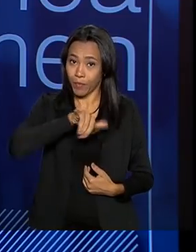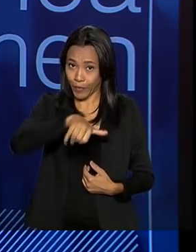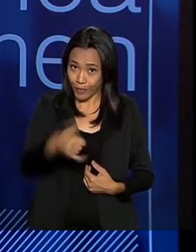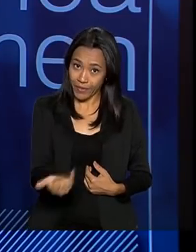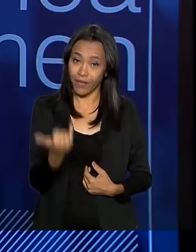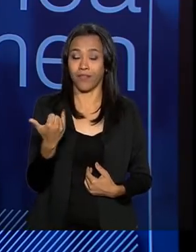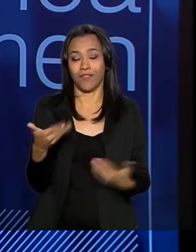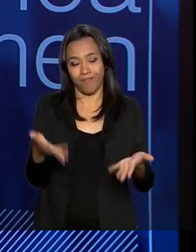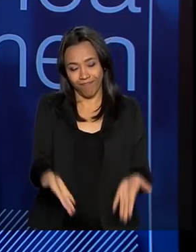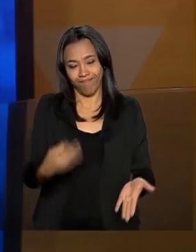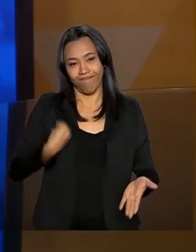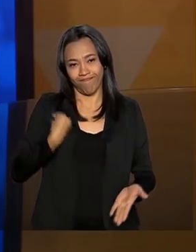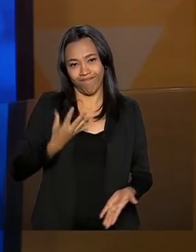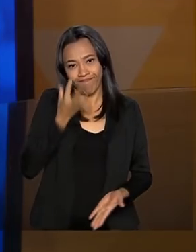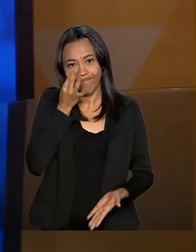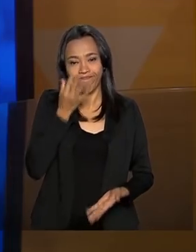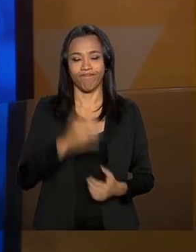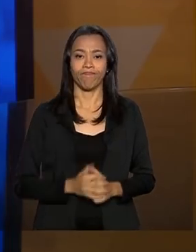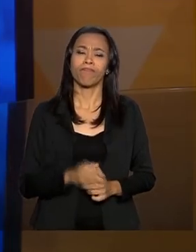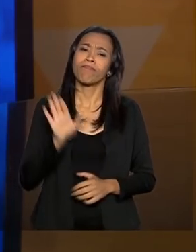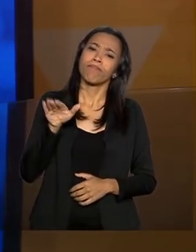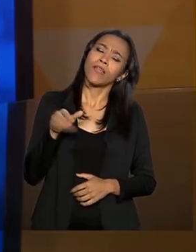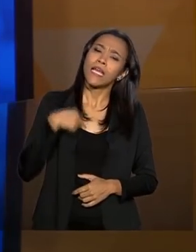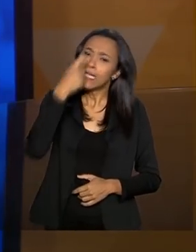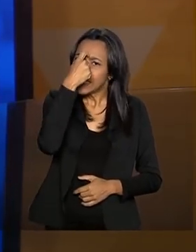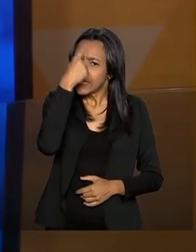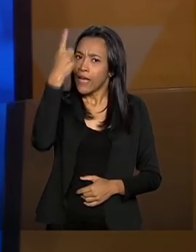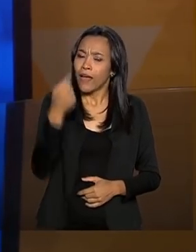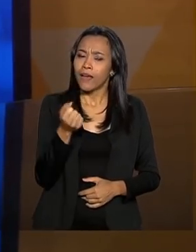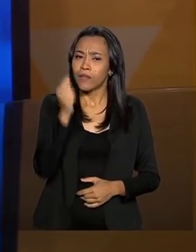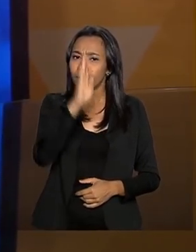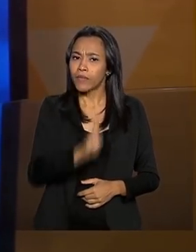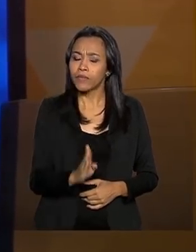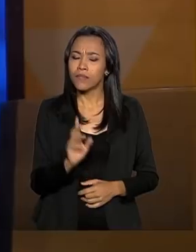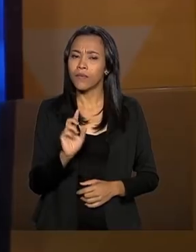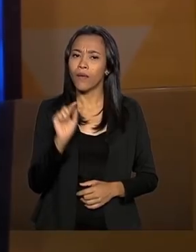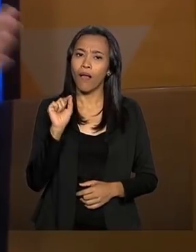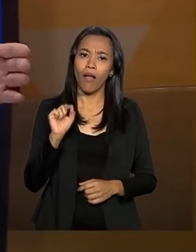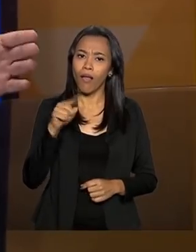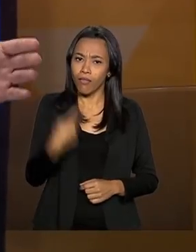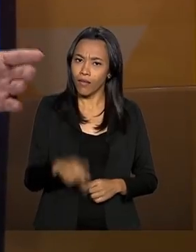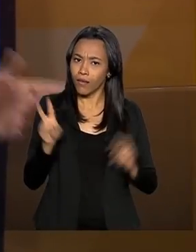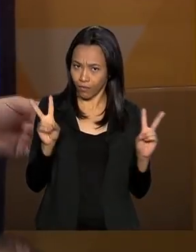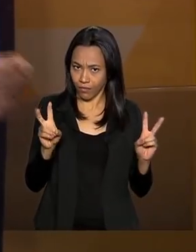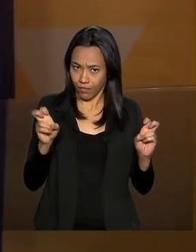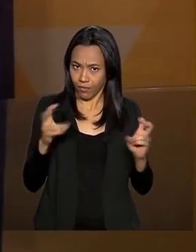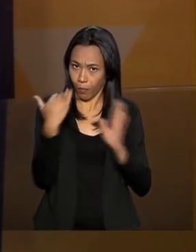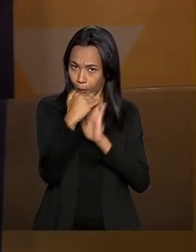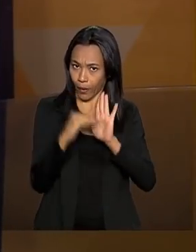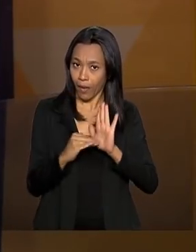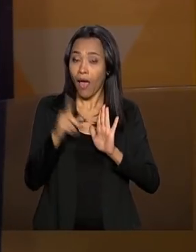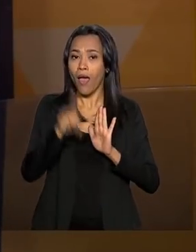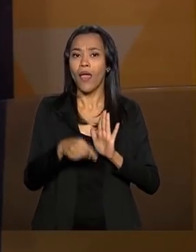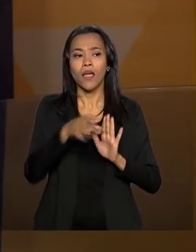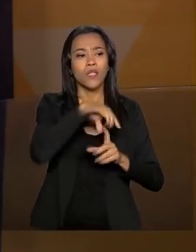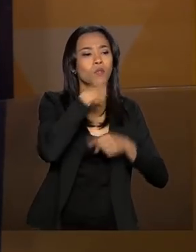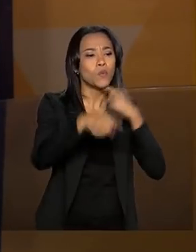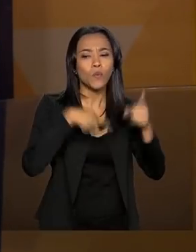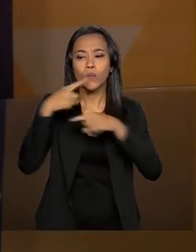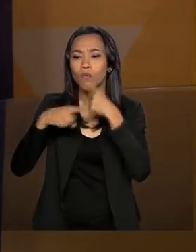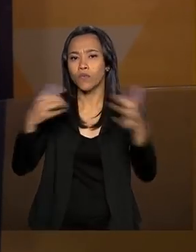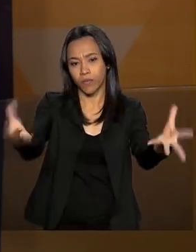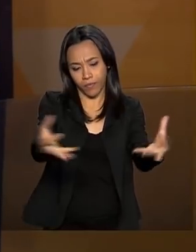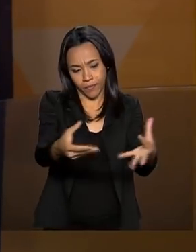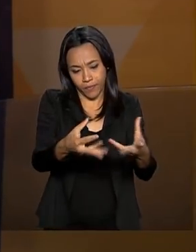de estar aqui. Ministro, uma das ideias do Brasil em Pauta é trazer justamente perguntas, dúvidas da população para as